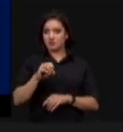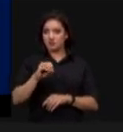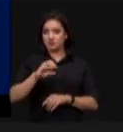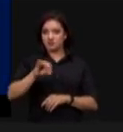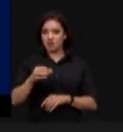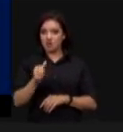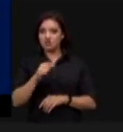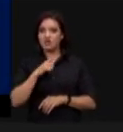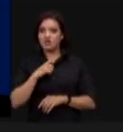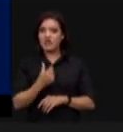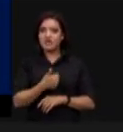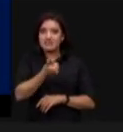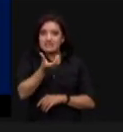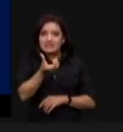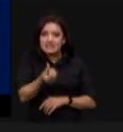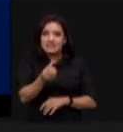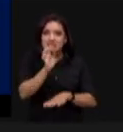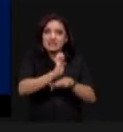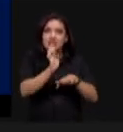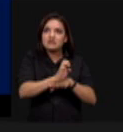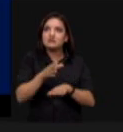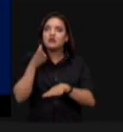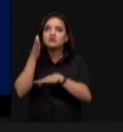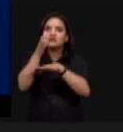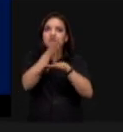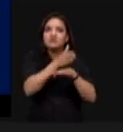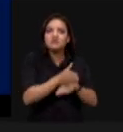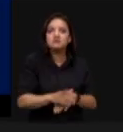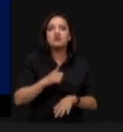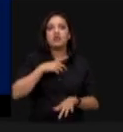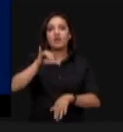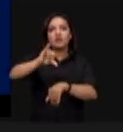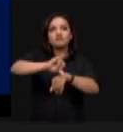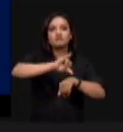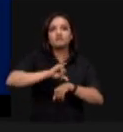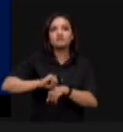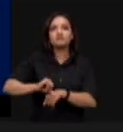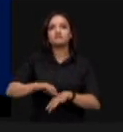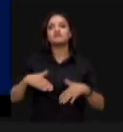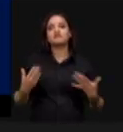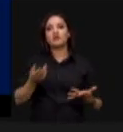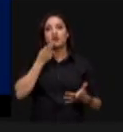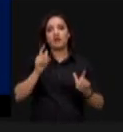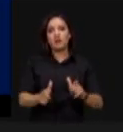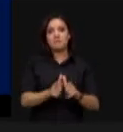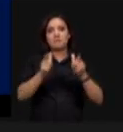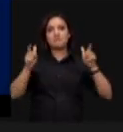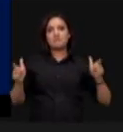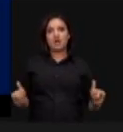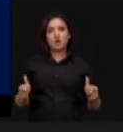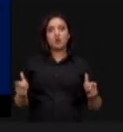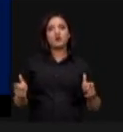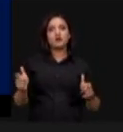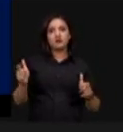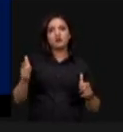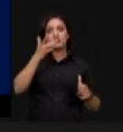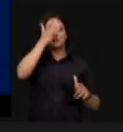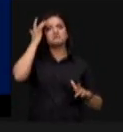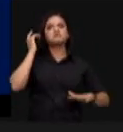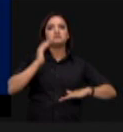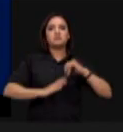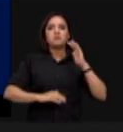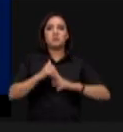está presente em 16 estados da federação. E quero dizer que a maioria dos produtores de soja que nós